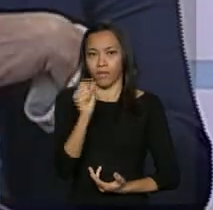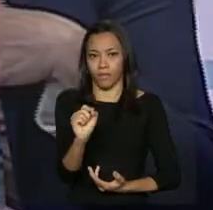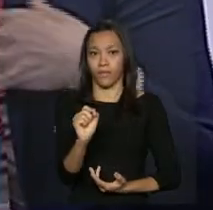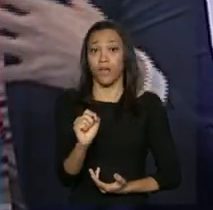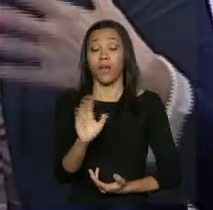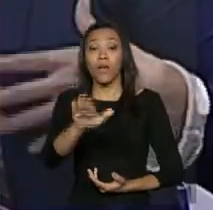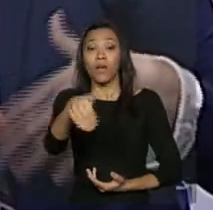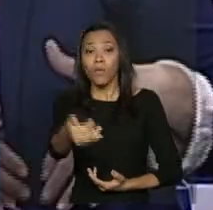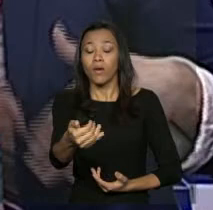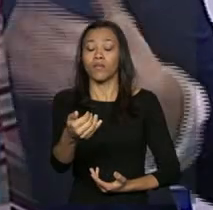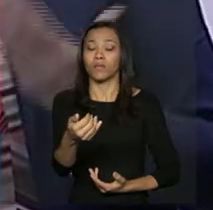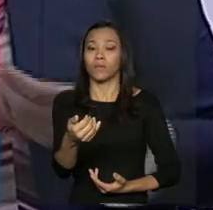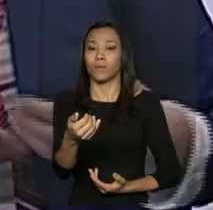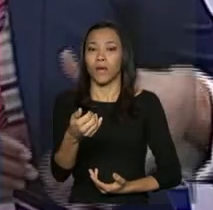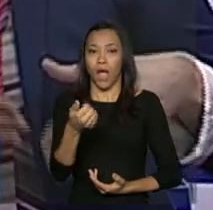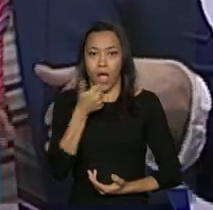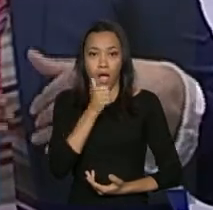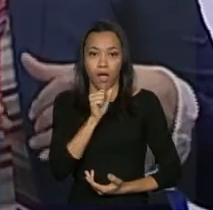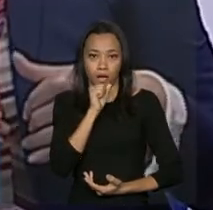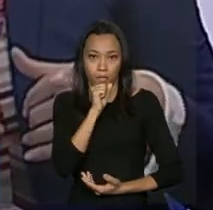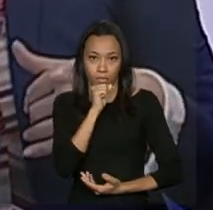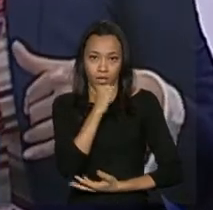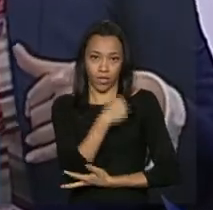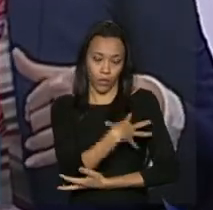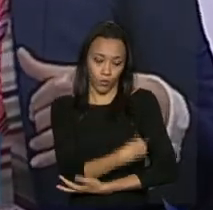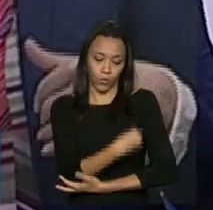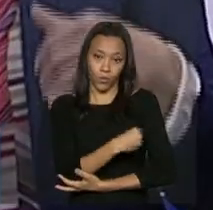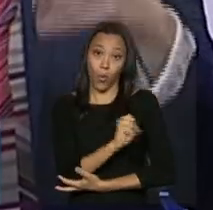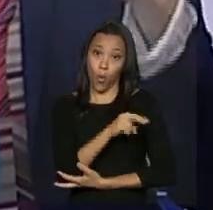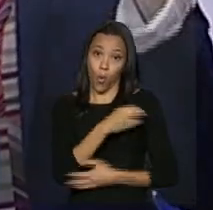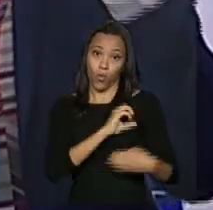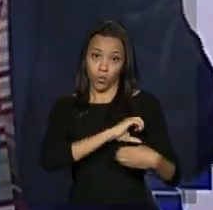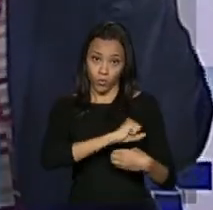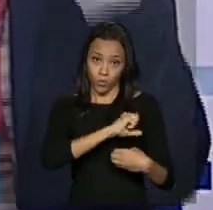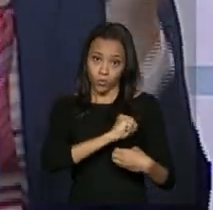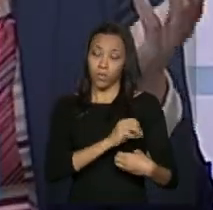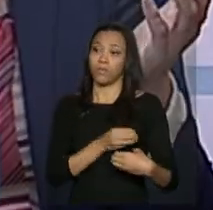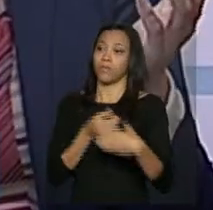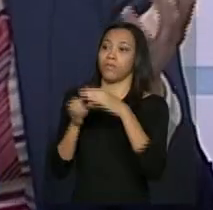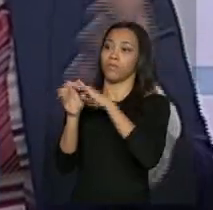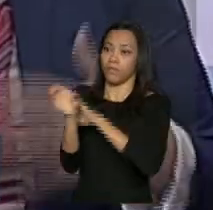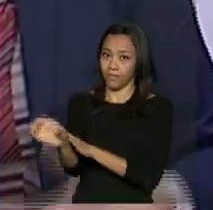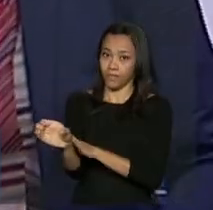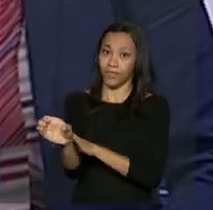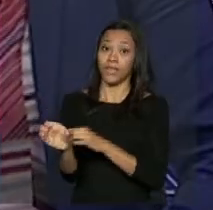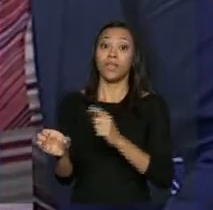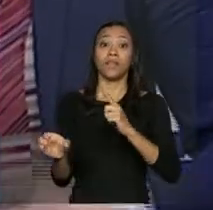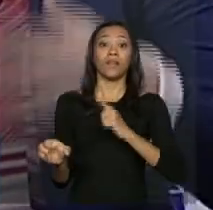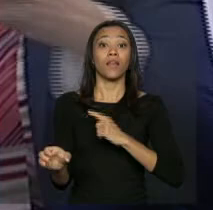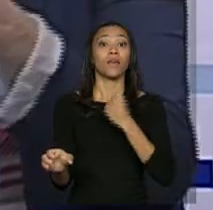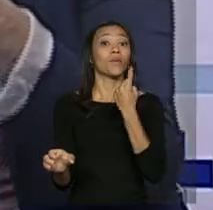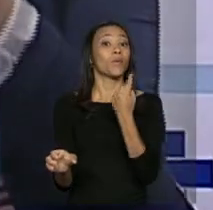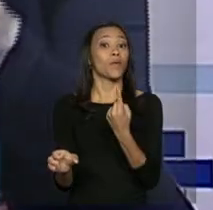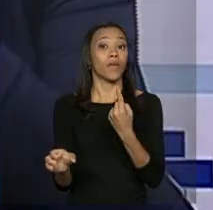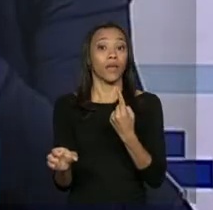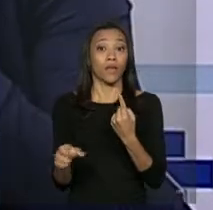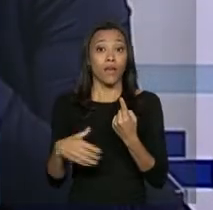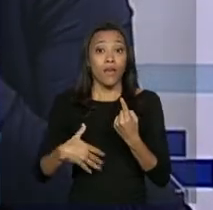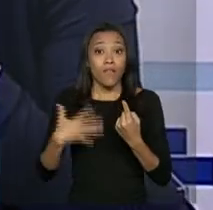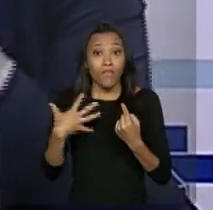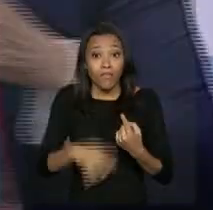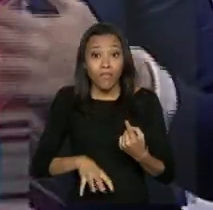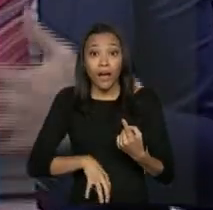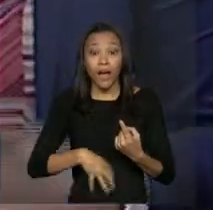quando você está amamentando ou doando o seu leite, ainda tem um plus incrível, que é o seu útero vai se